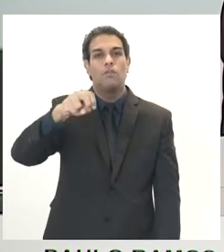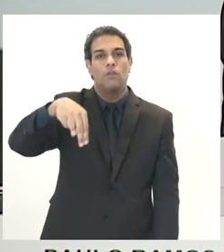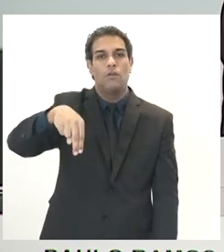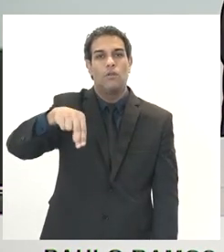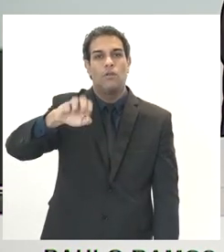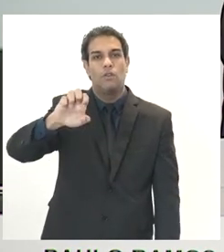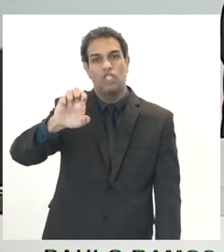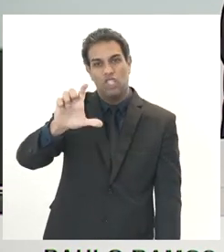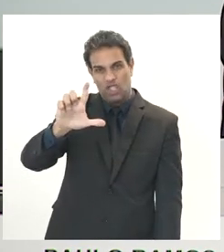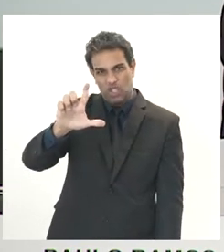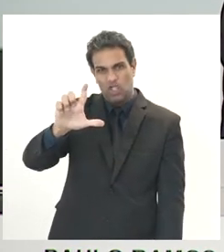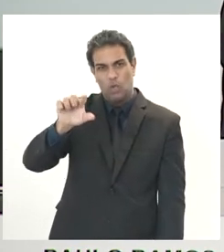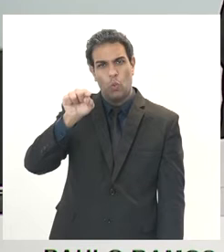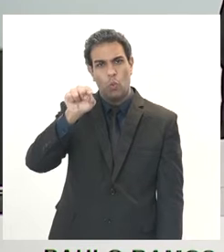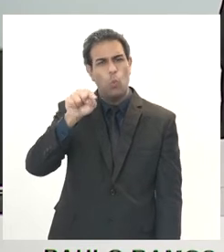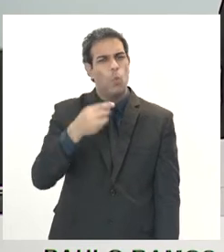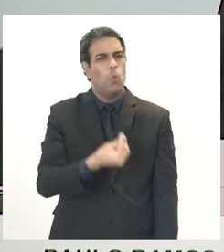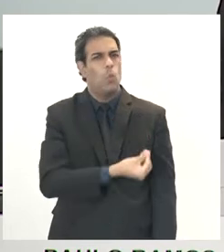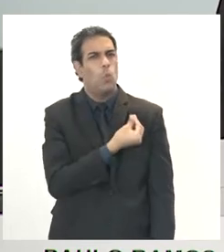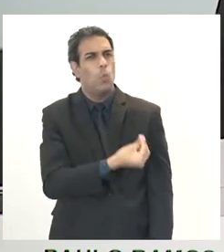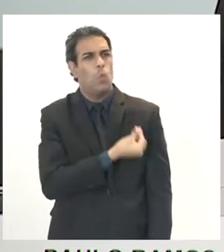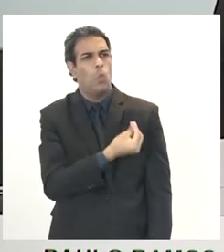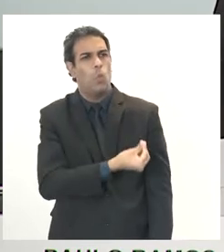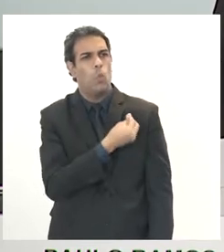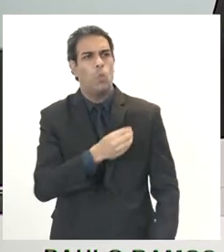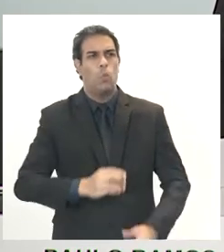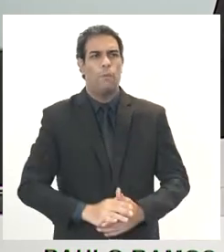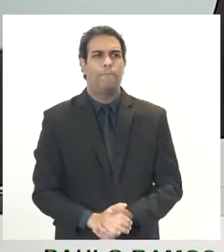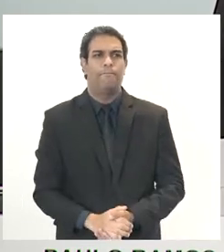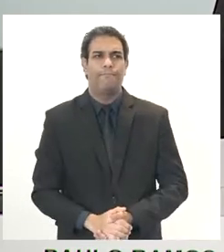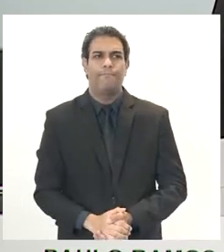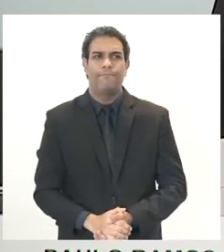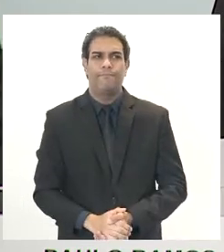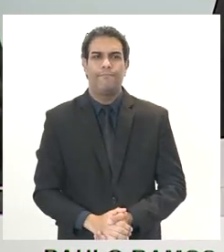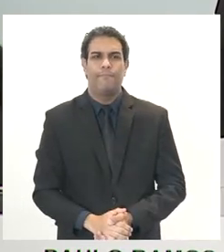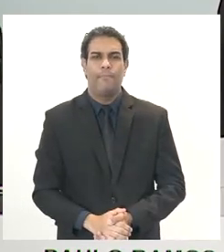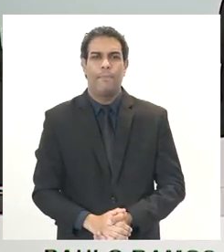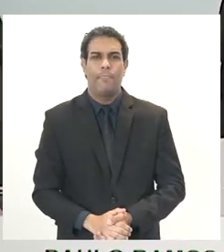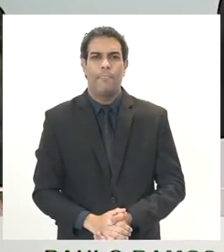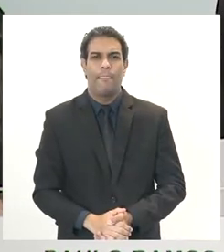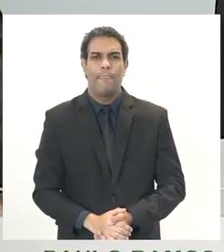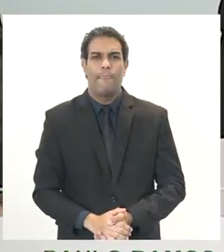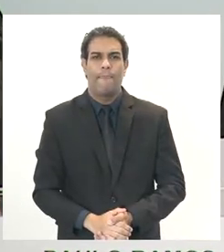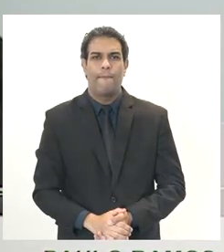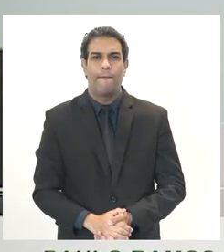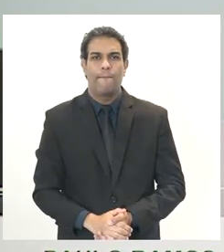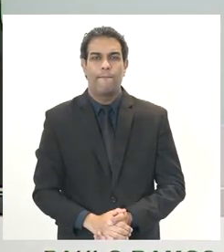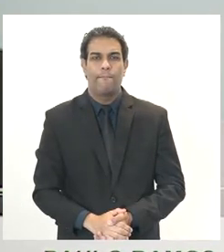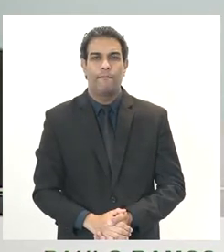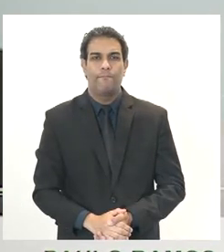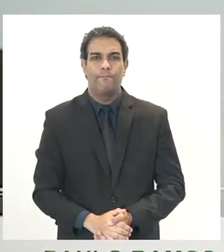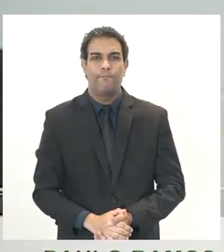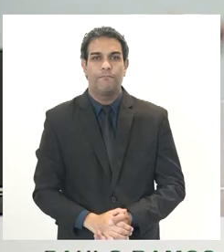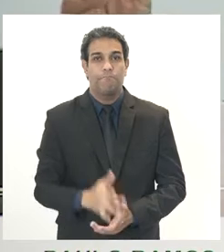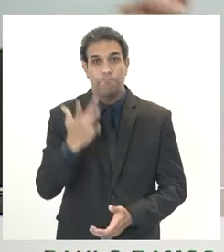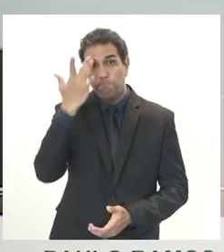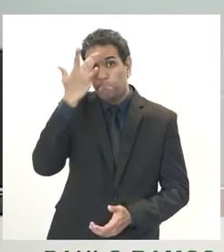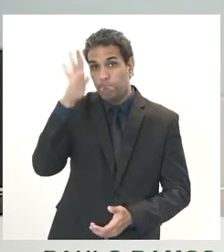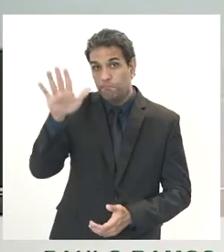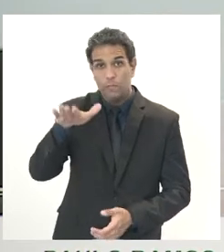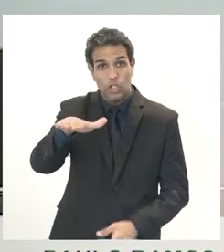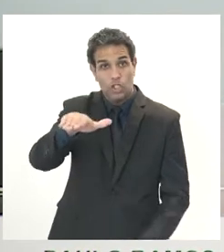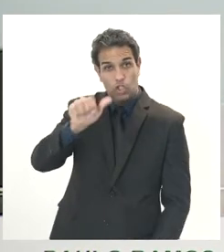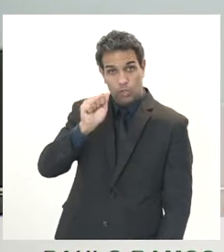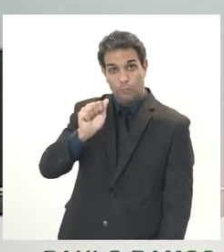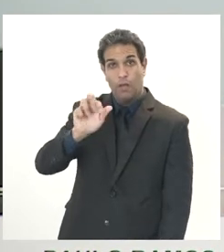O Rangel está aqui. Da... Fenale. Não sei se eu poderia, então, dar a